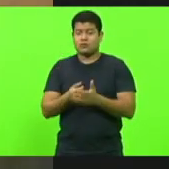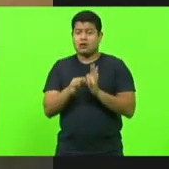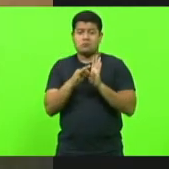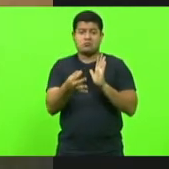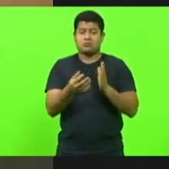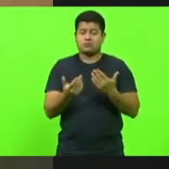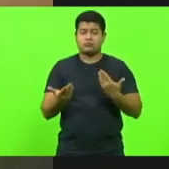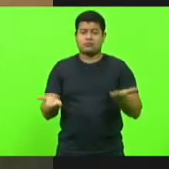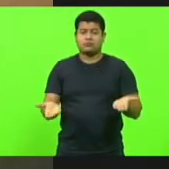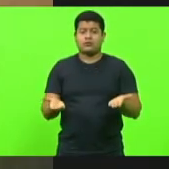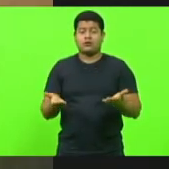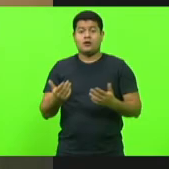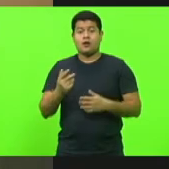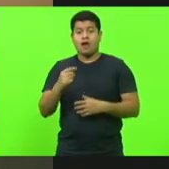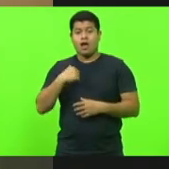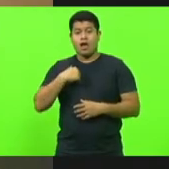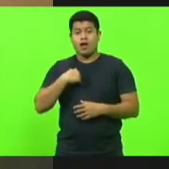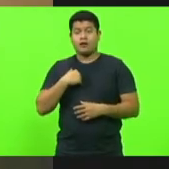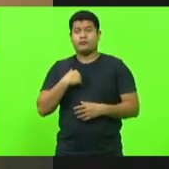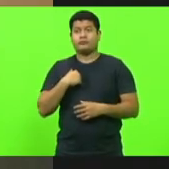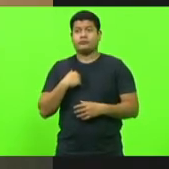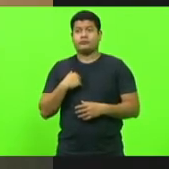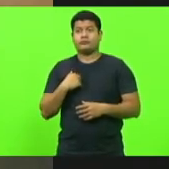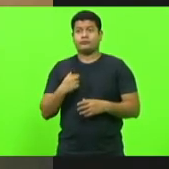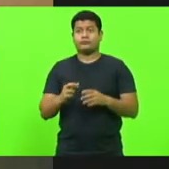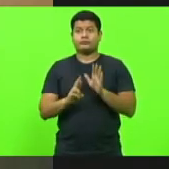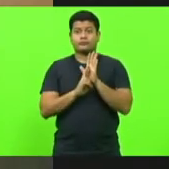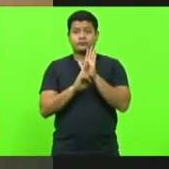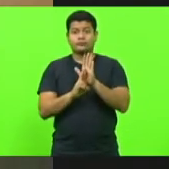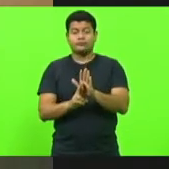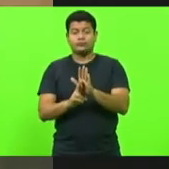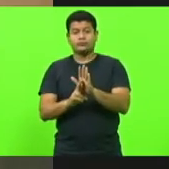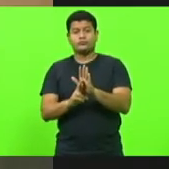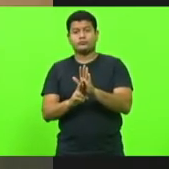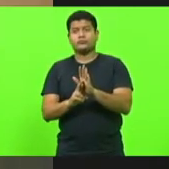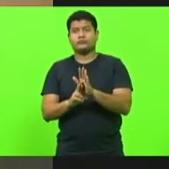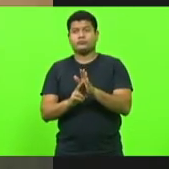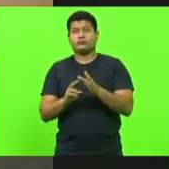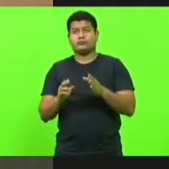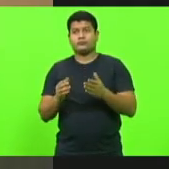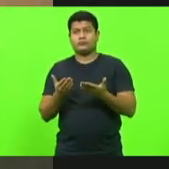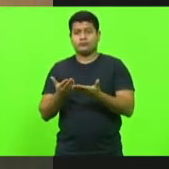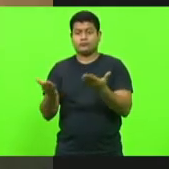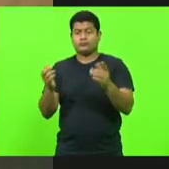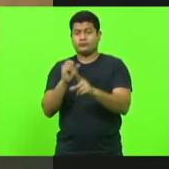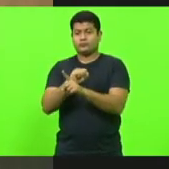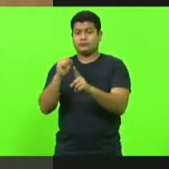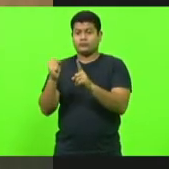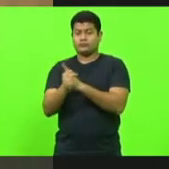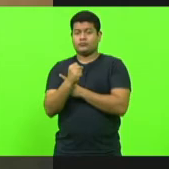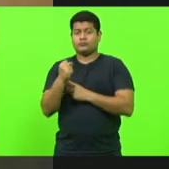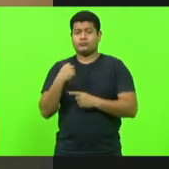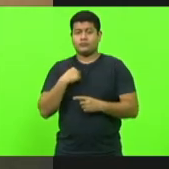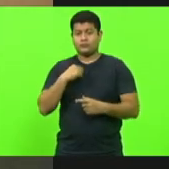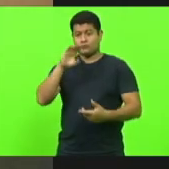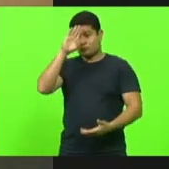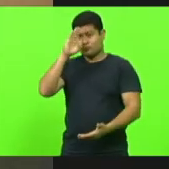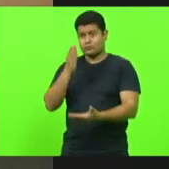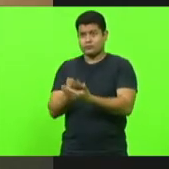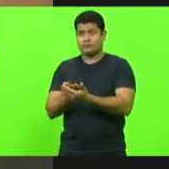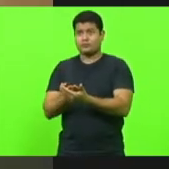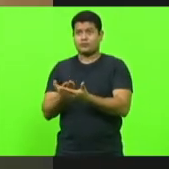frisado ontem ali é como representante também de um segmento da sociedade catarinense que confiou no sargento